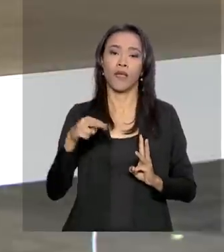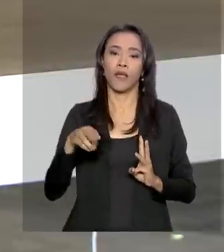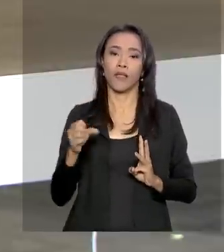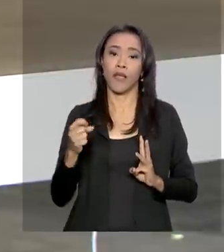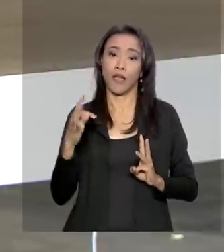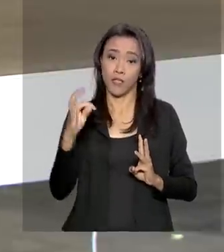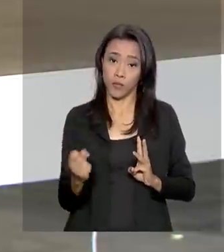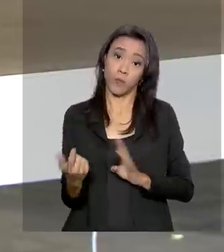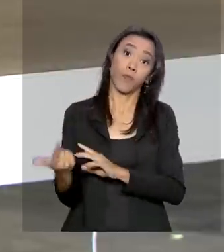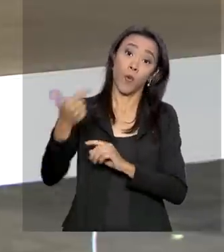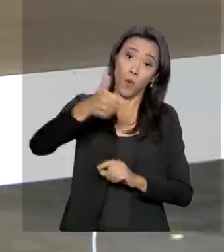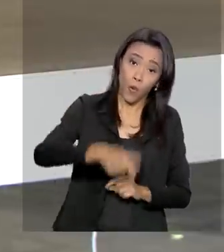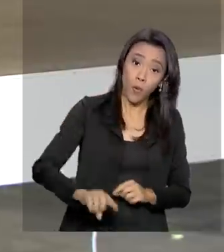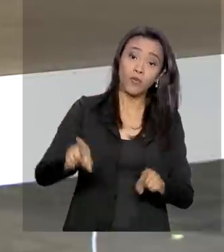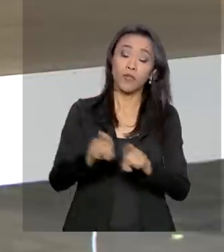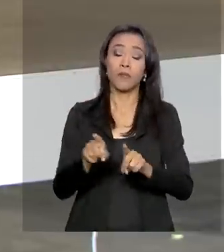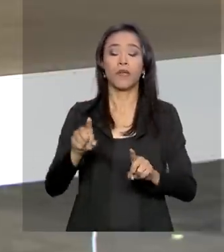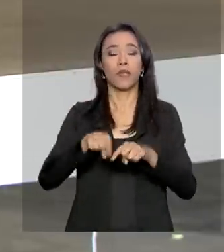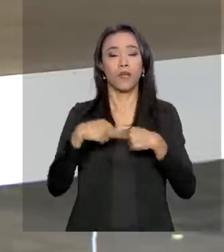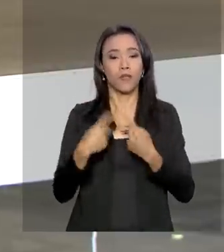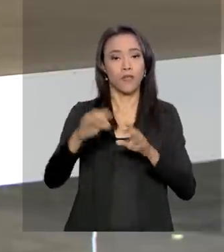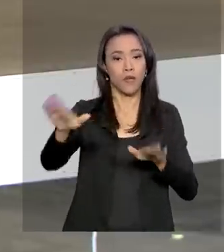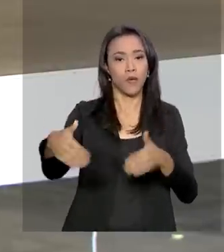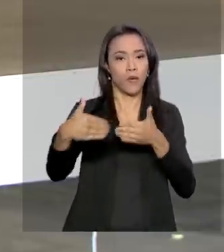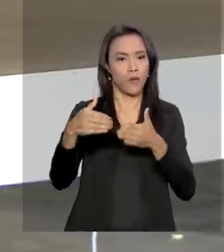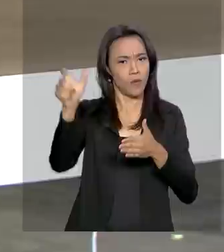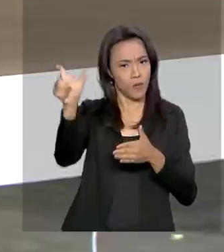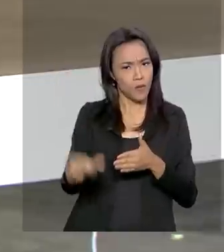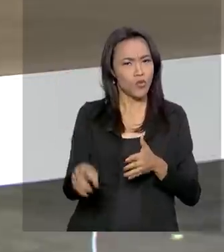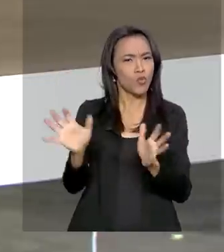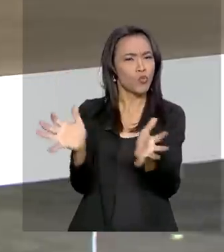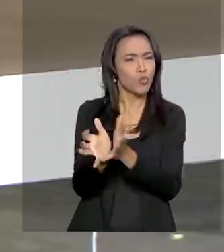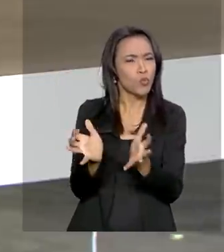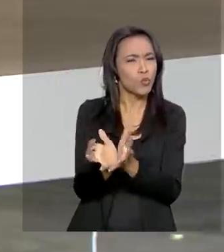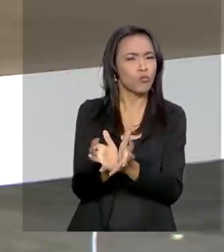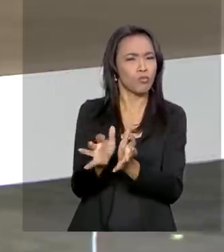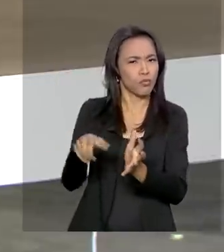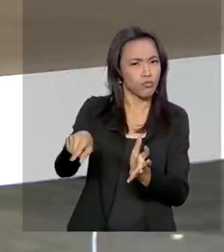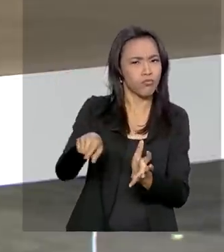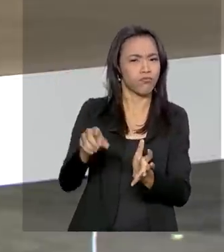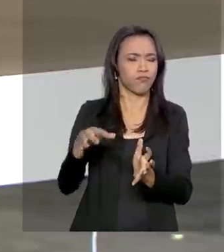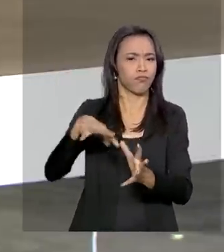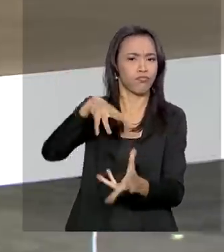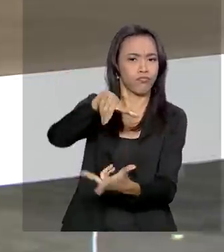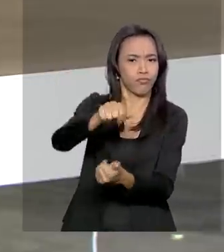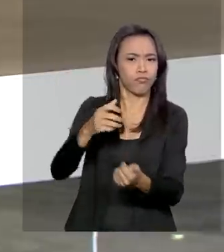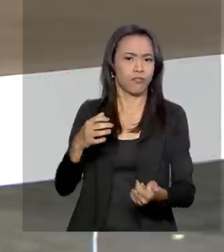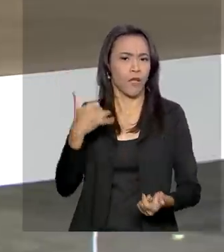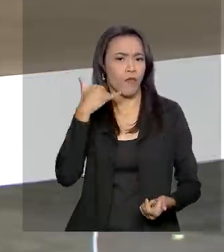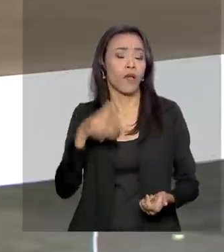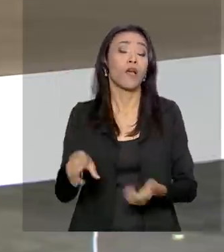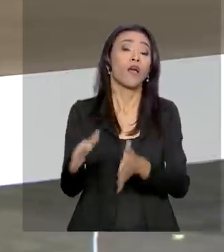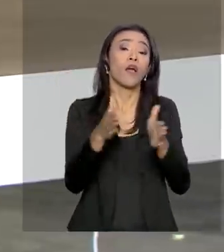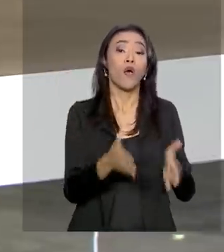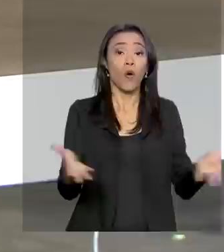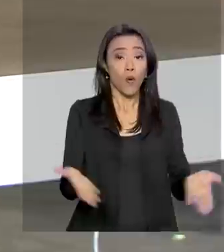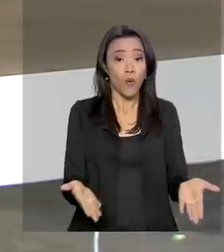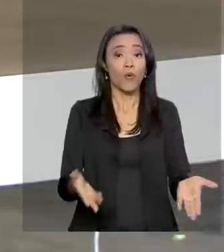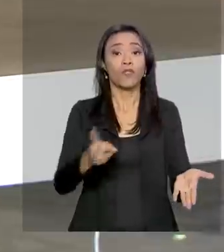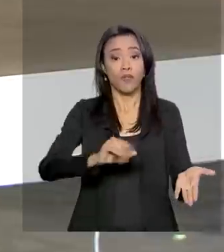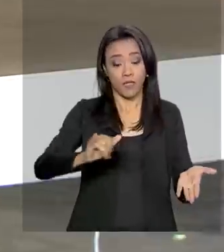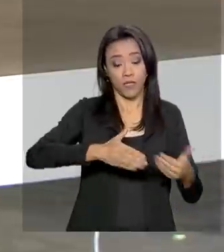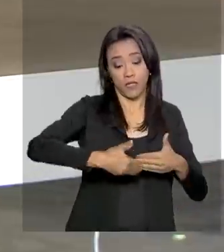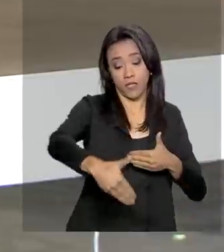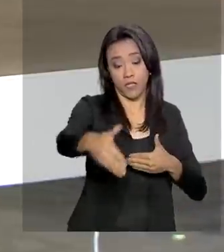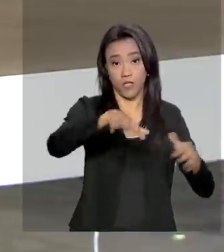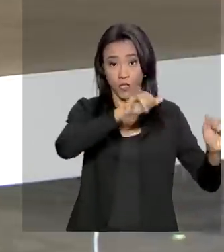Palet, presidente mundial do Grupo Telefônica. E a Semana do Brasil, como você disse, vai ser lançada hoje aqui no